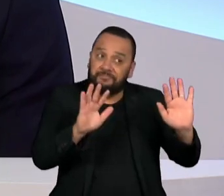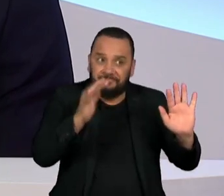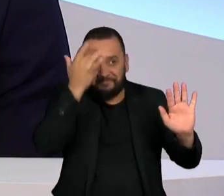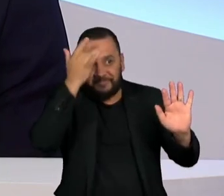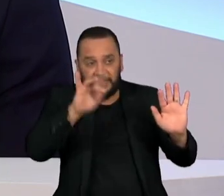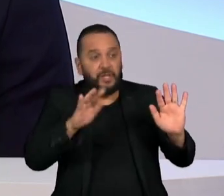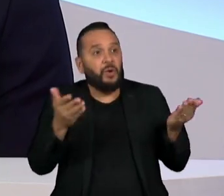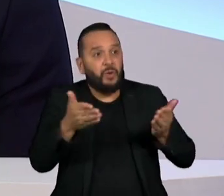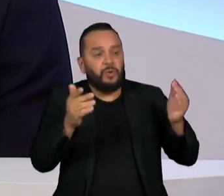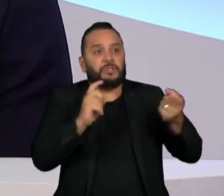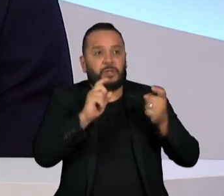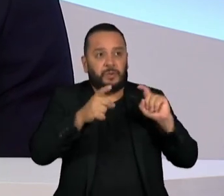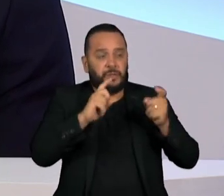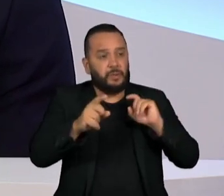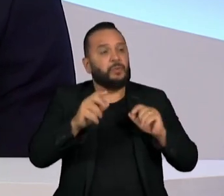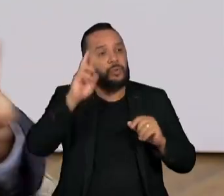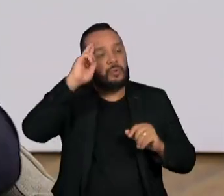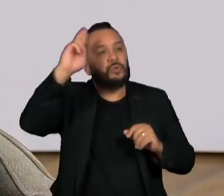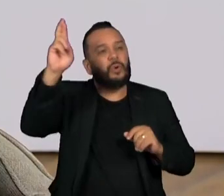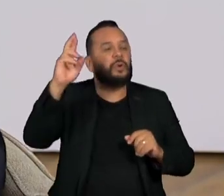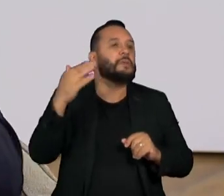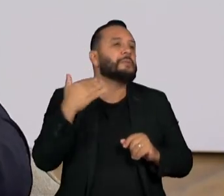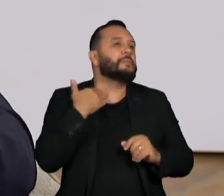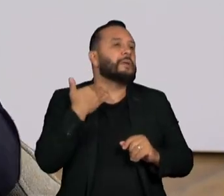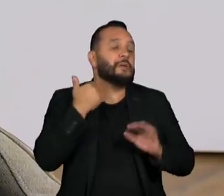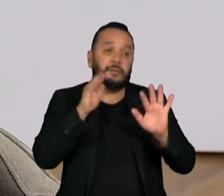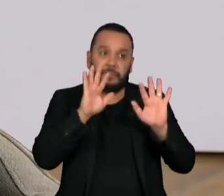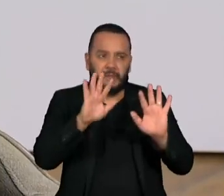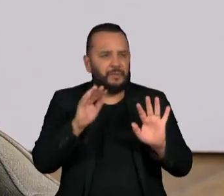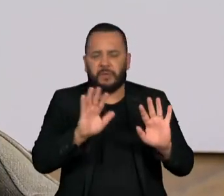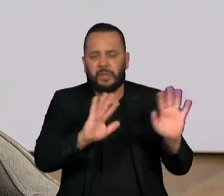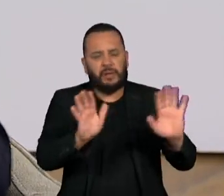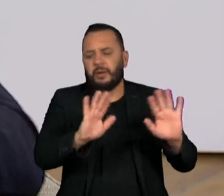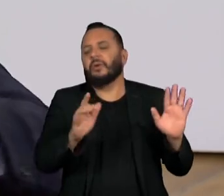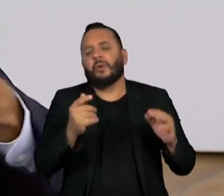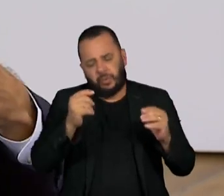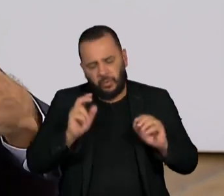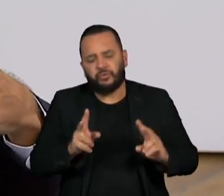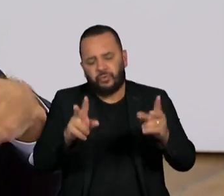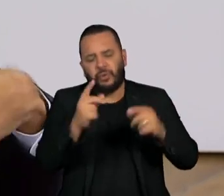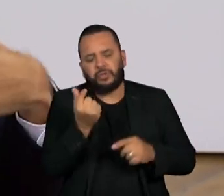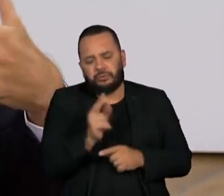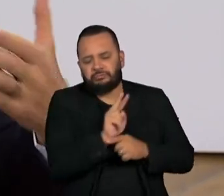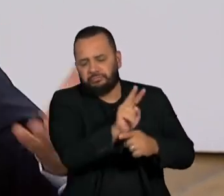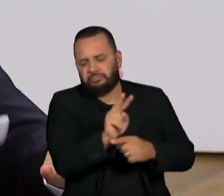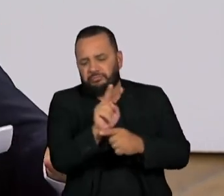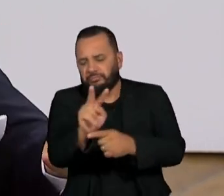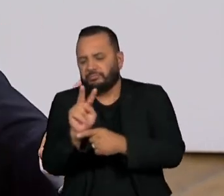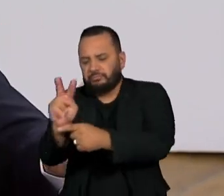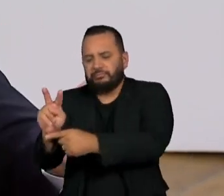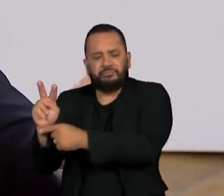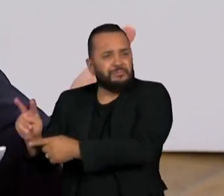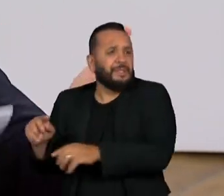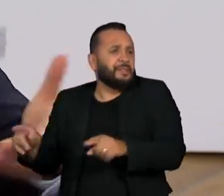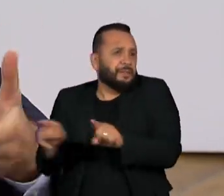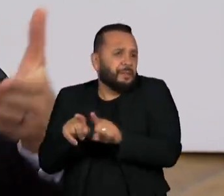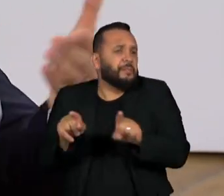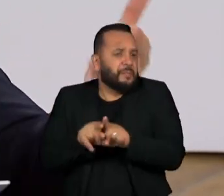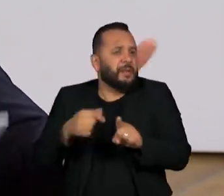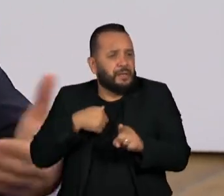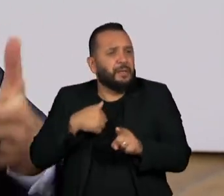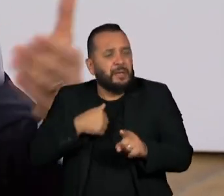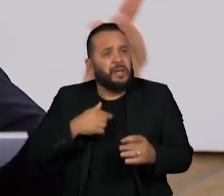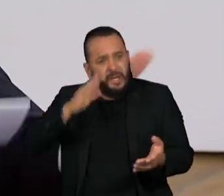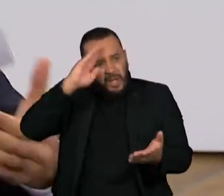inclusive hoje estive reunido com o senhor de bancos, e eles dizem, olha, nem afeta o produto, a gente vai continuar oferecendo o produto, e nem afeta a forma como a gente vê crédito.